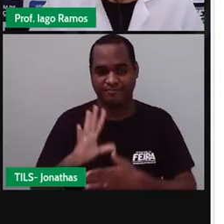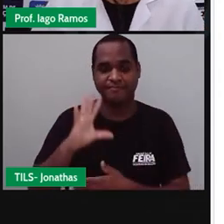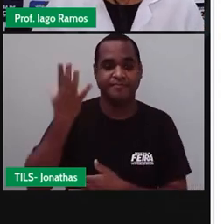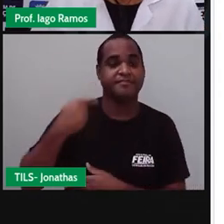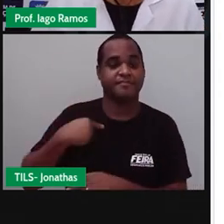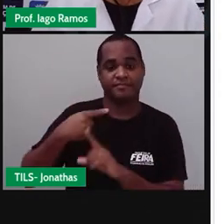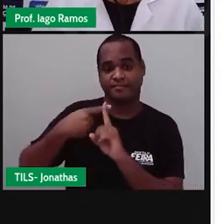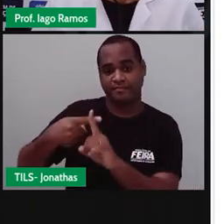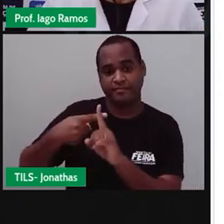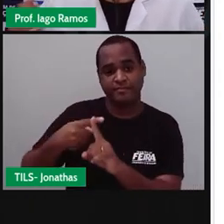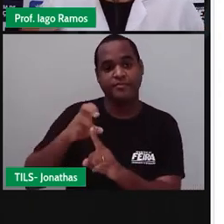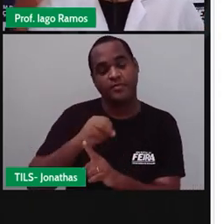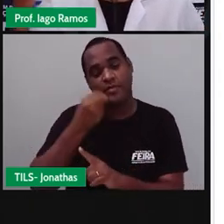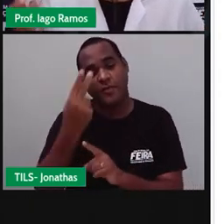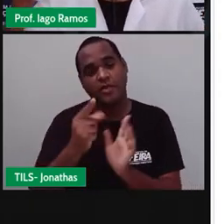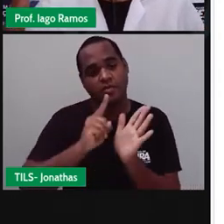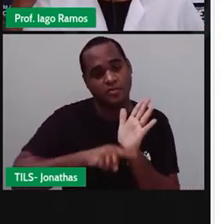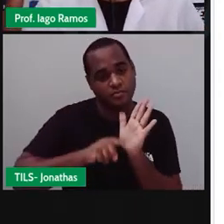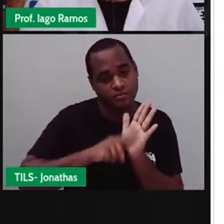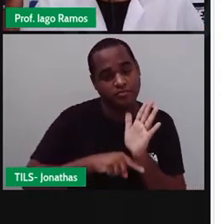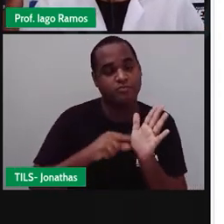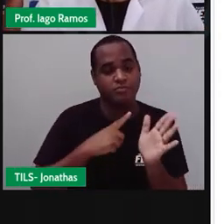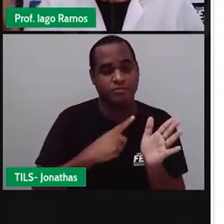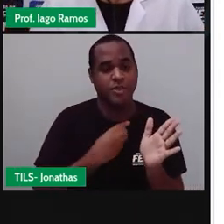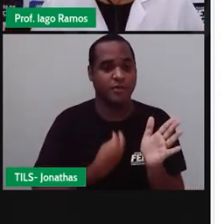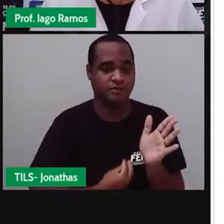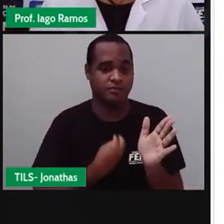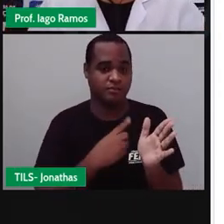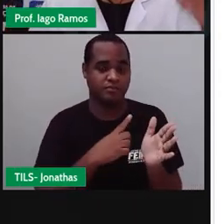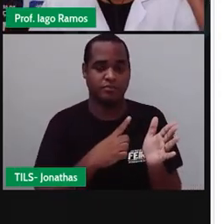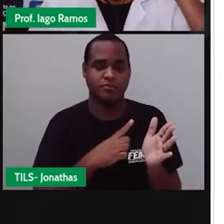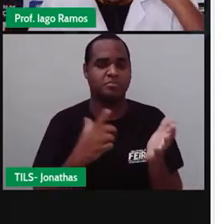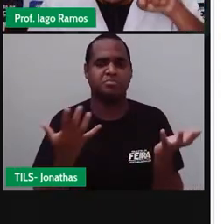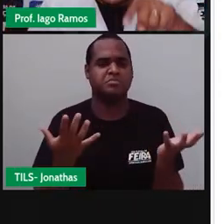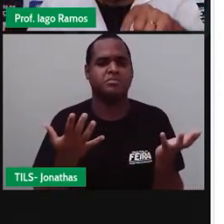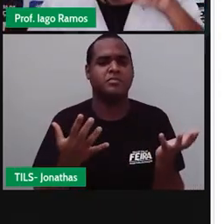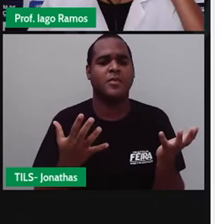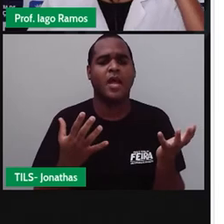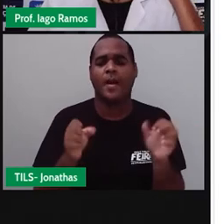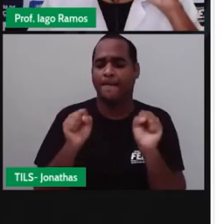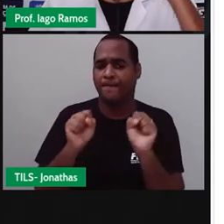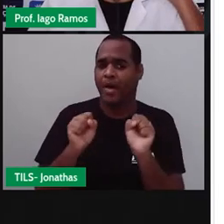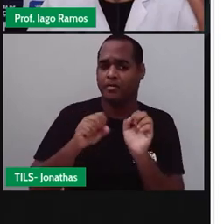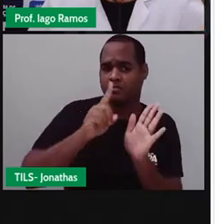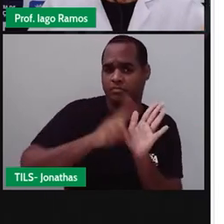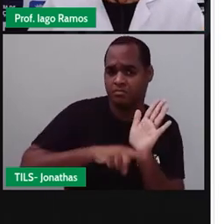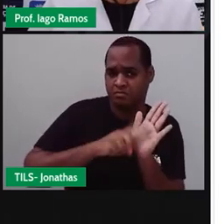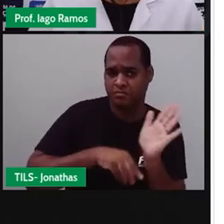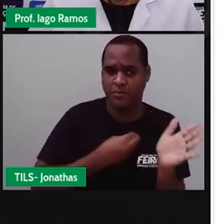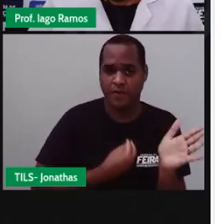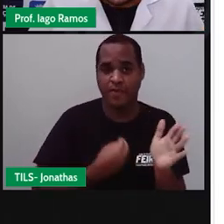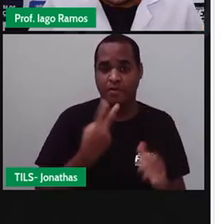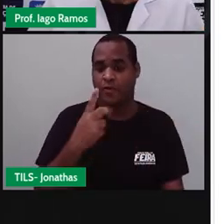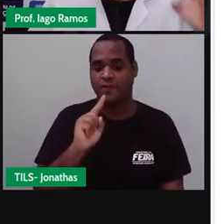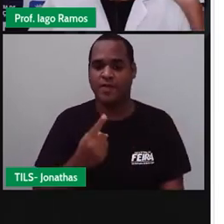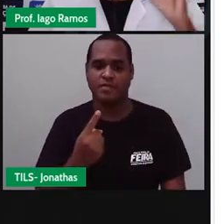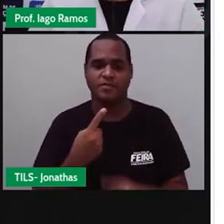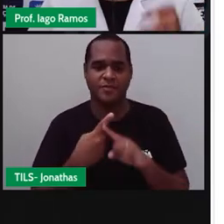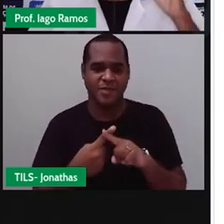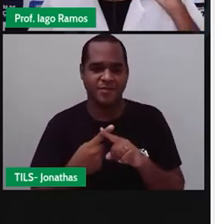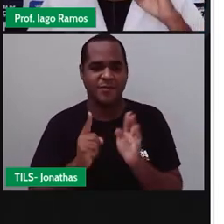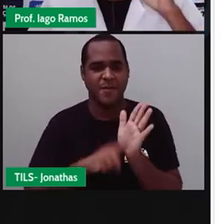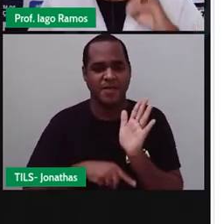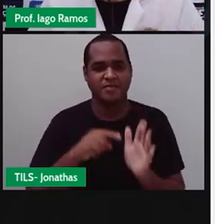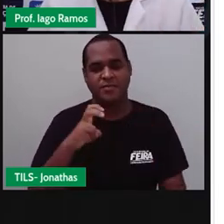positivo ou pode acontecer do resultado dar negativo. Nesse caso do duas vezes menos 50, o